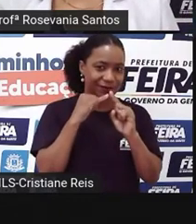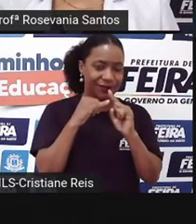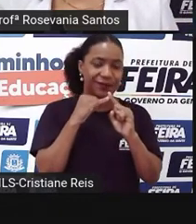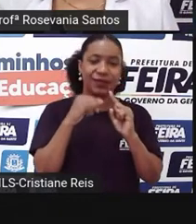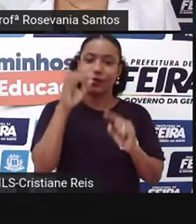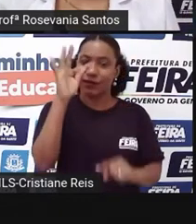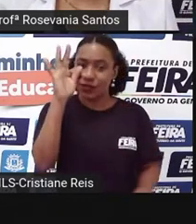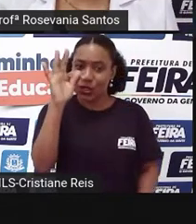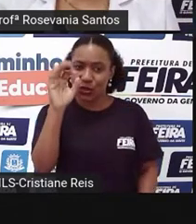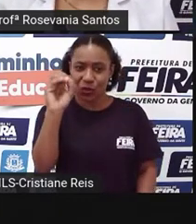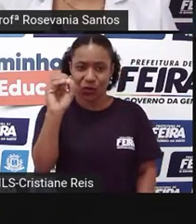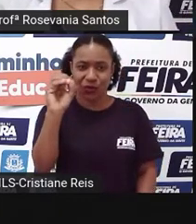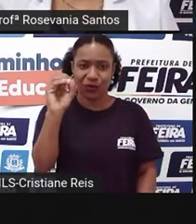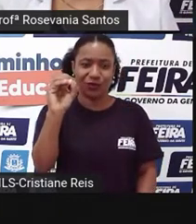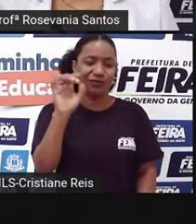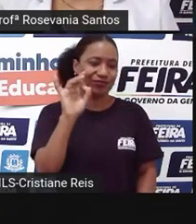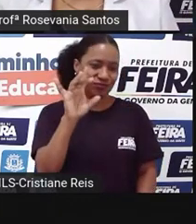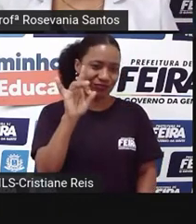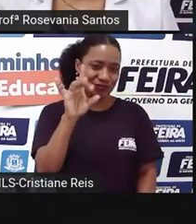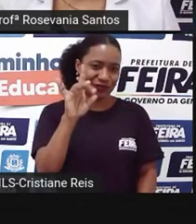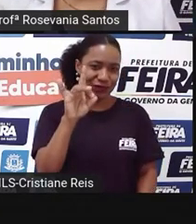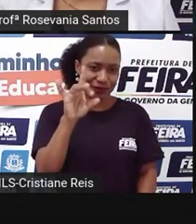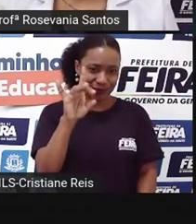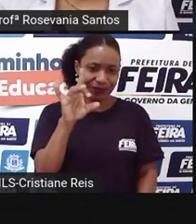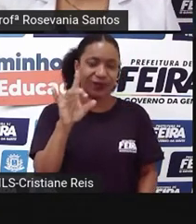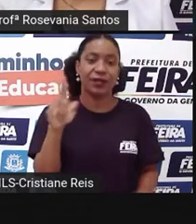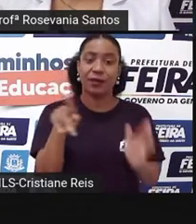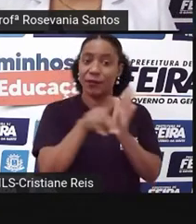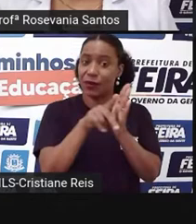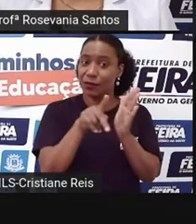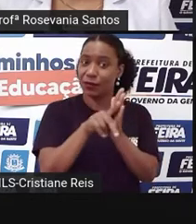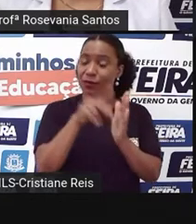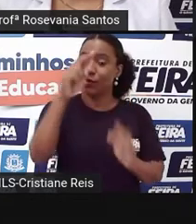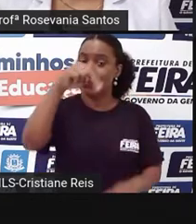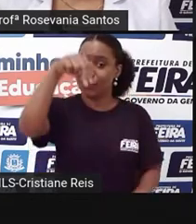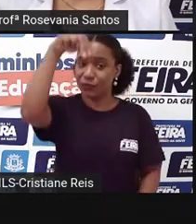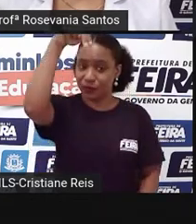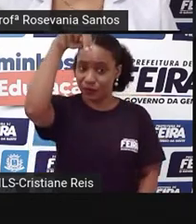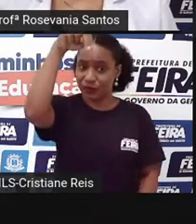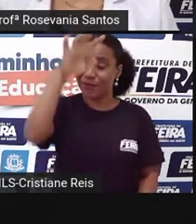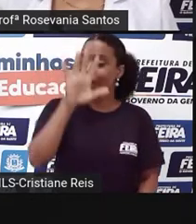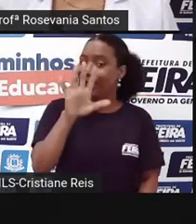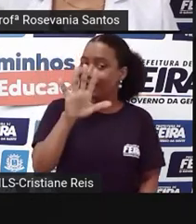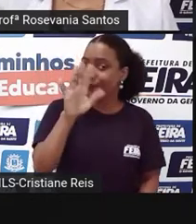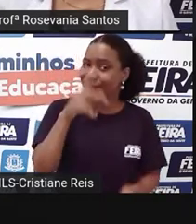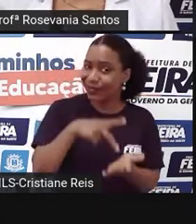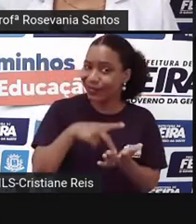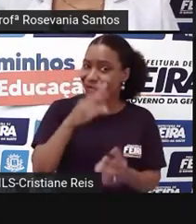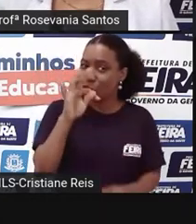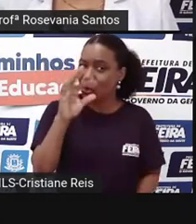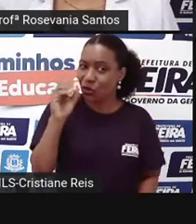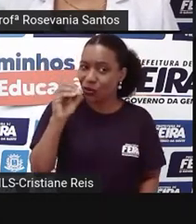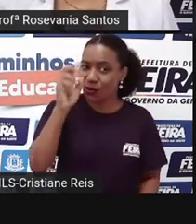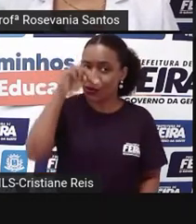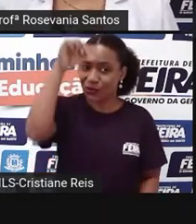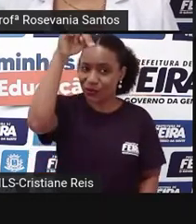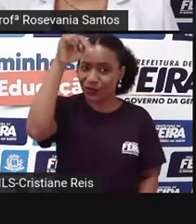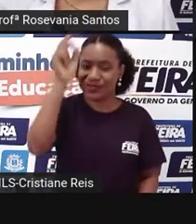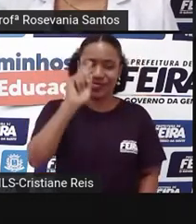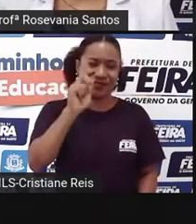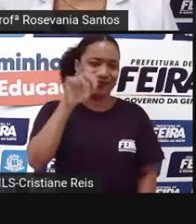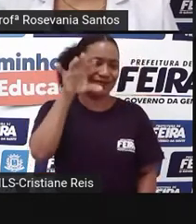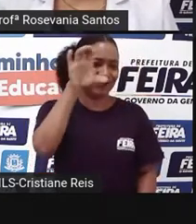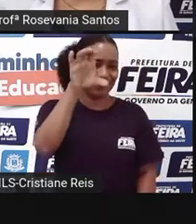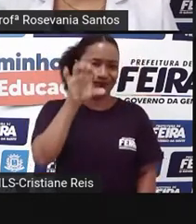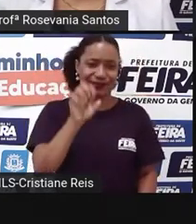Tocantins, que também faz parte, né, da região Norte, não pertence a essa região. Ela ficou no Centro-Sul. Mas, em compensação, nós também pegamos